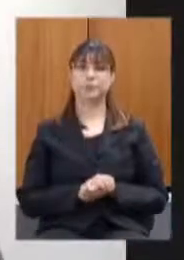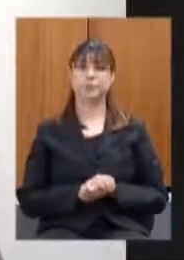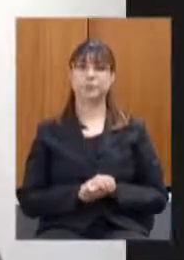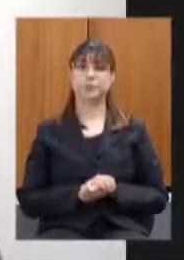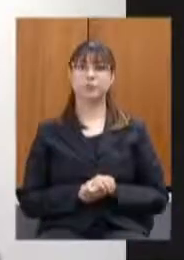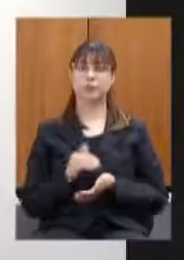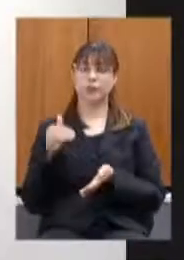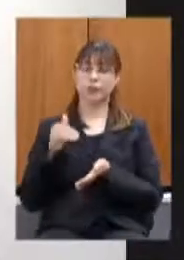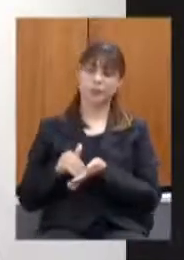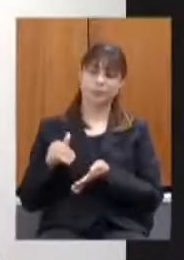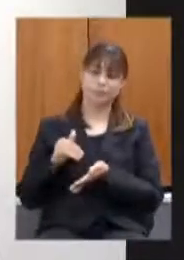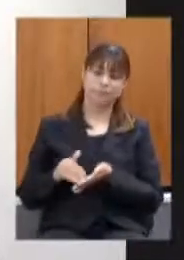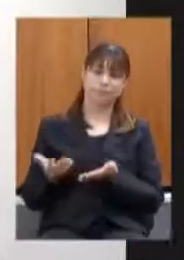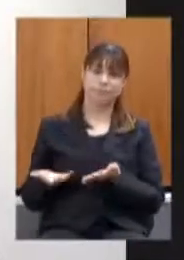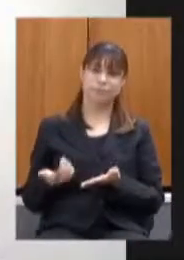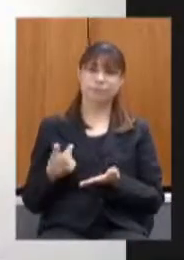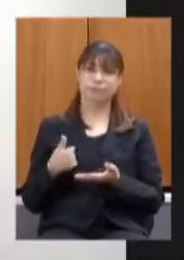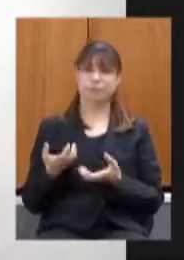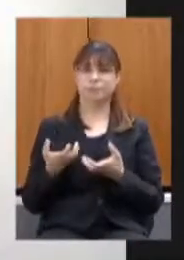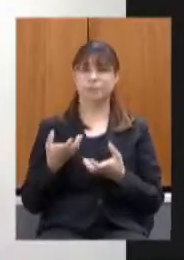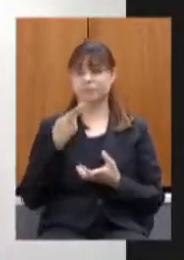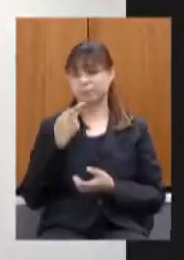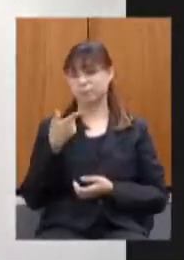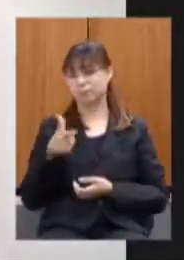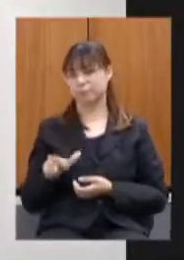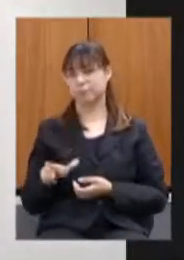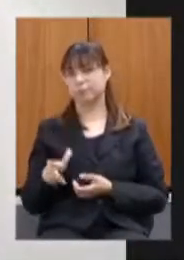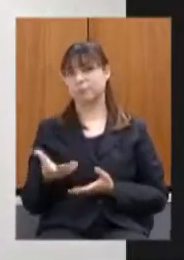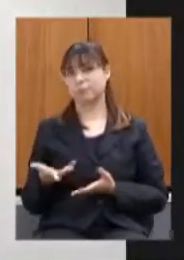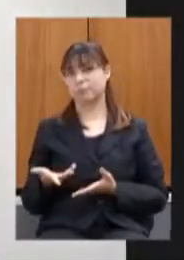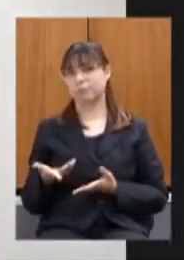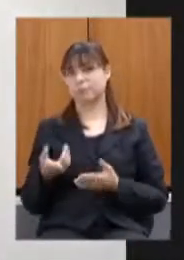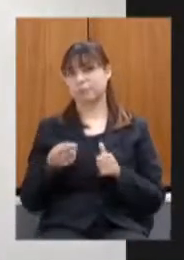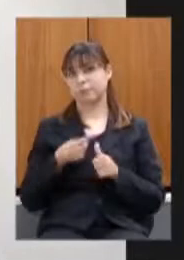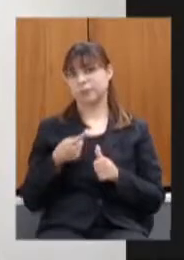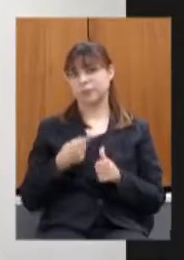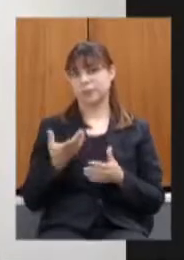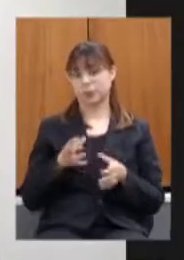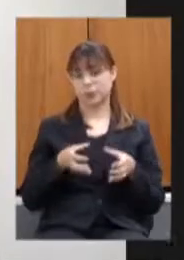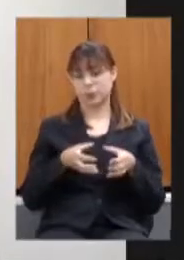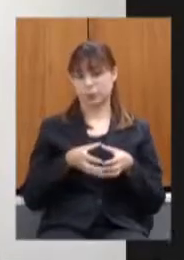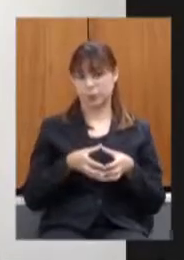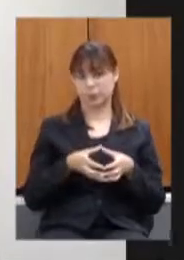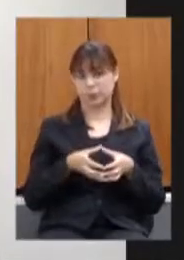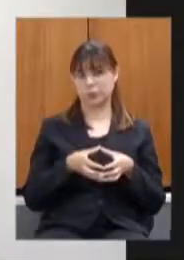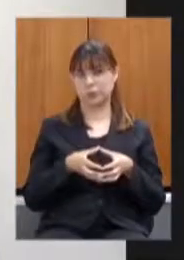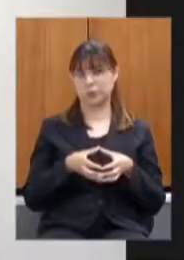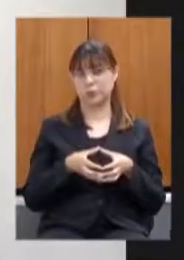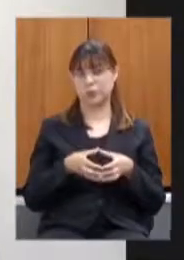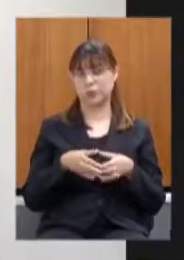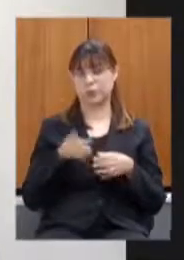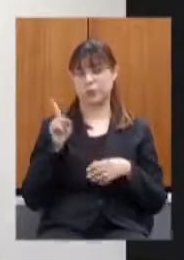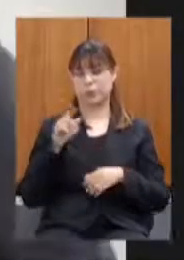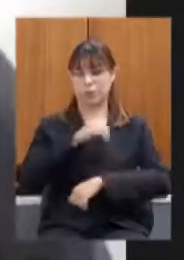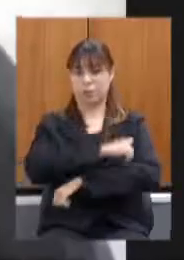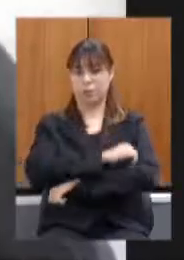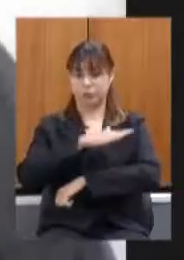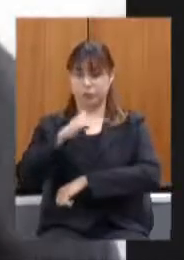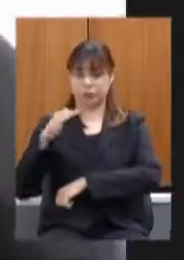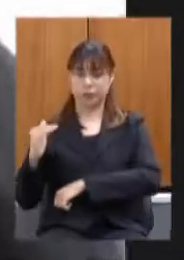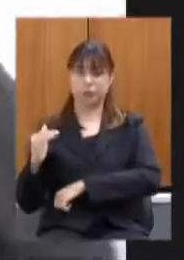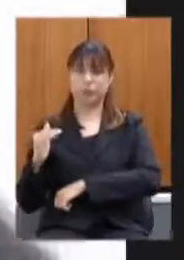secretário eu queria só reiterar primeiro em relação ao comitê de Brumadinho do governo